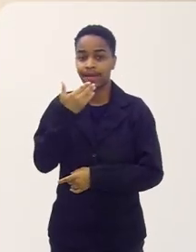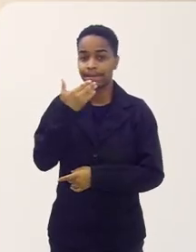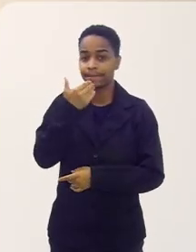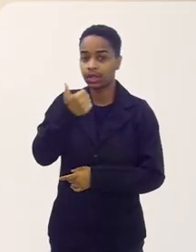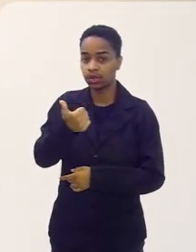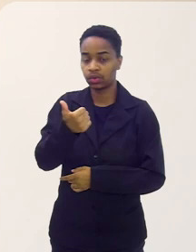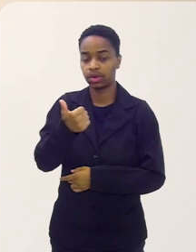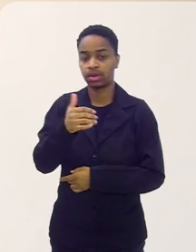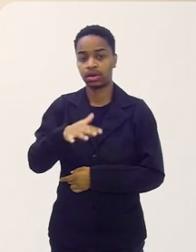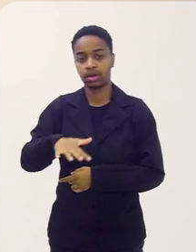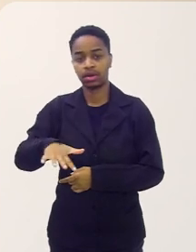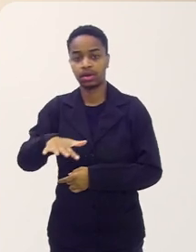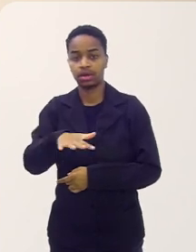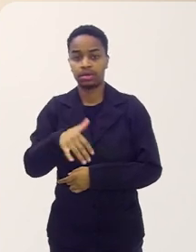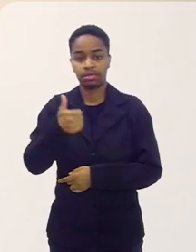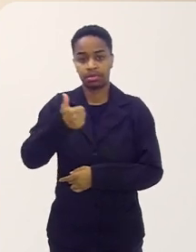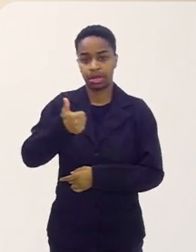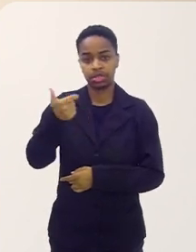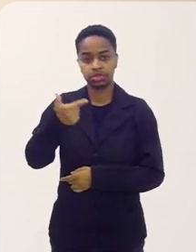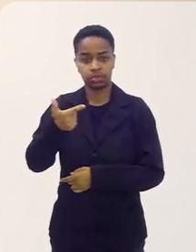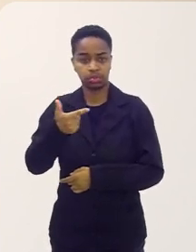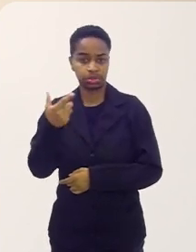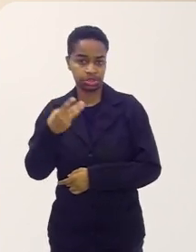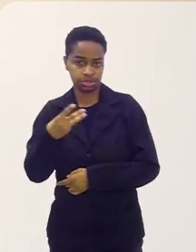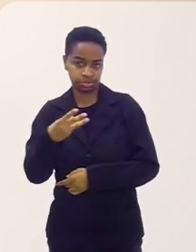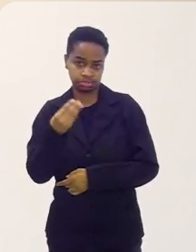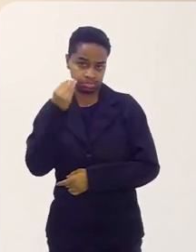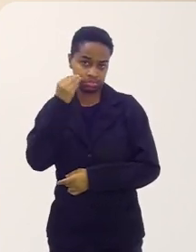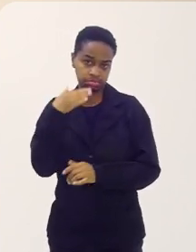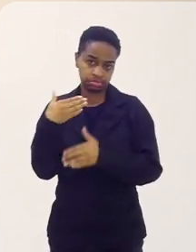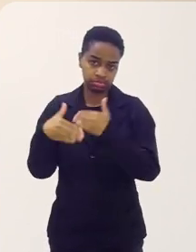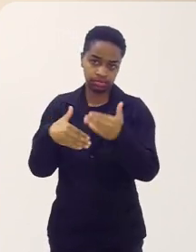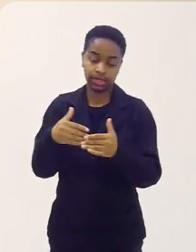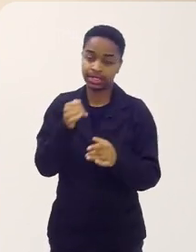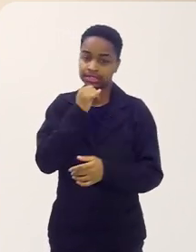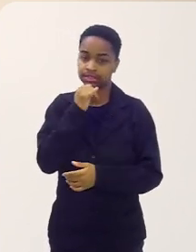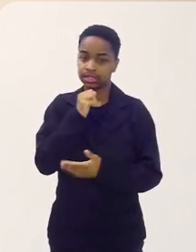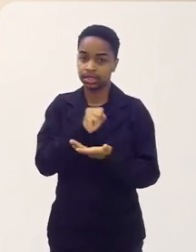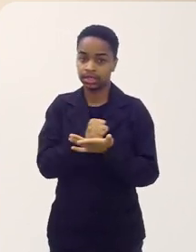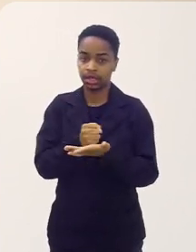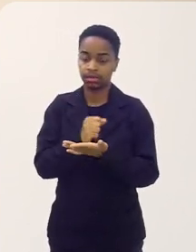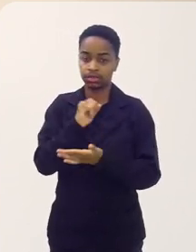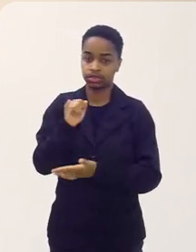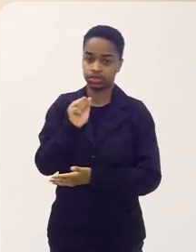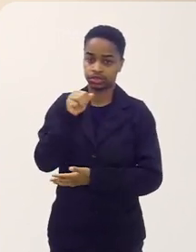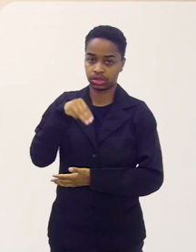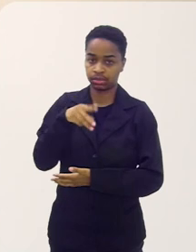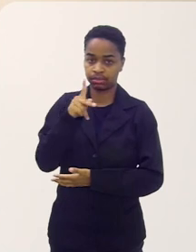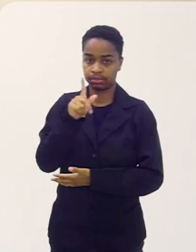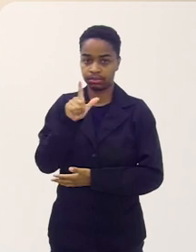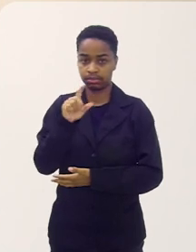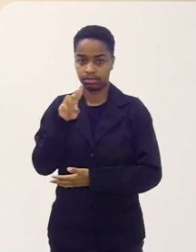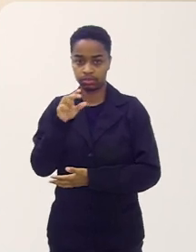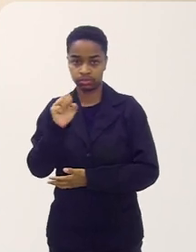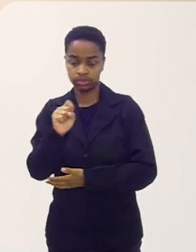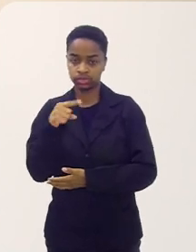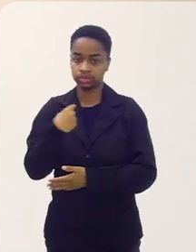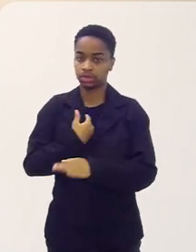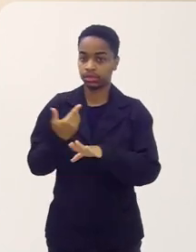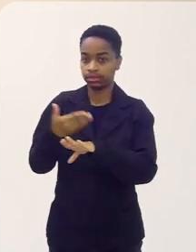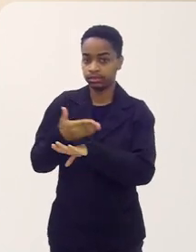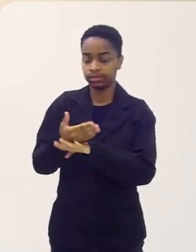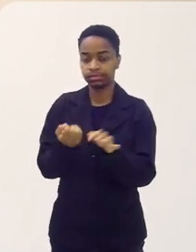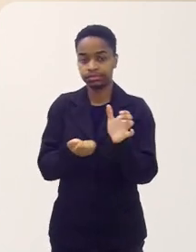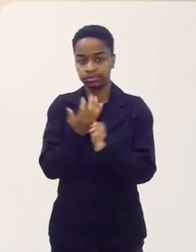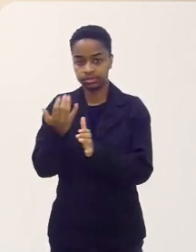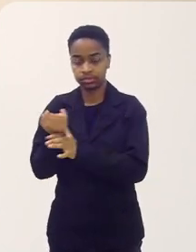sempre formas de melhorar para uma versão primeira, segunda, terceira, como, por exemplo, a Game Jam Plus, nós participamos para a